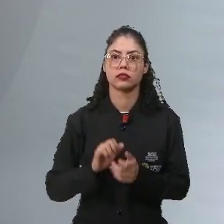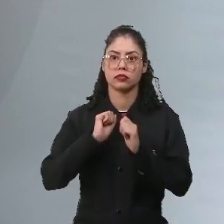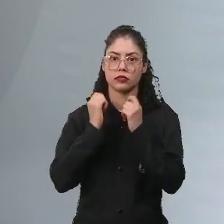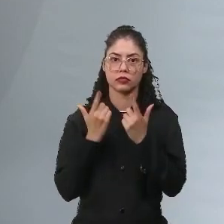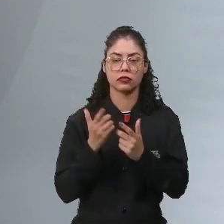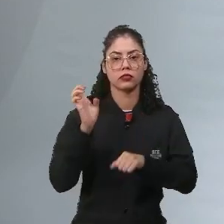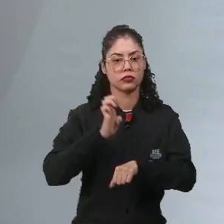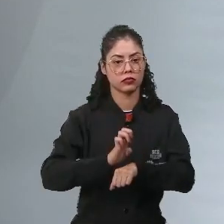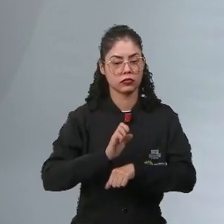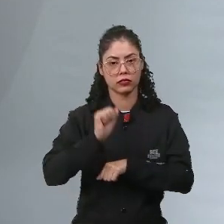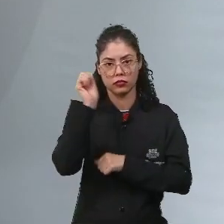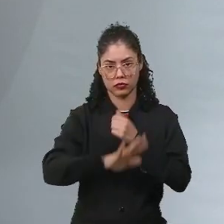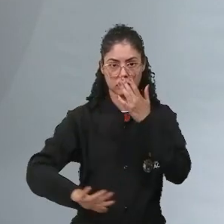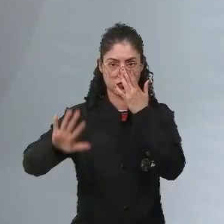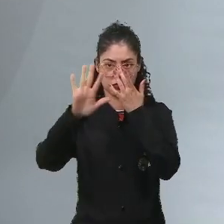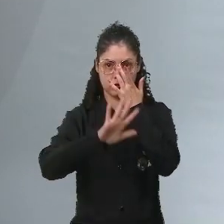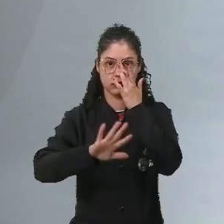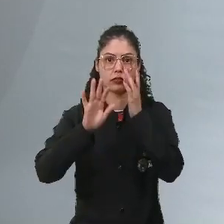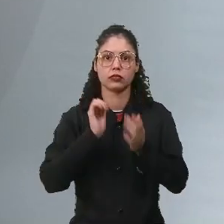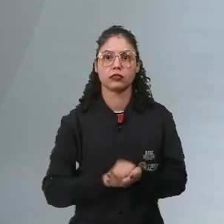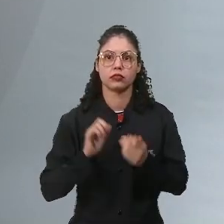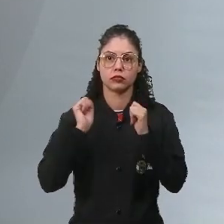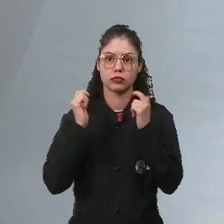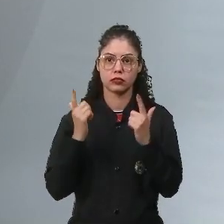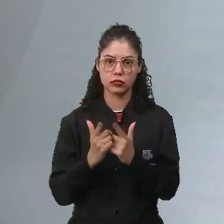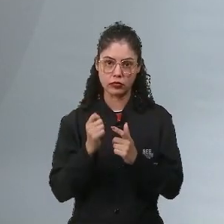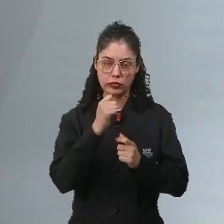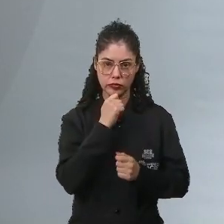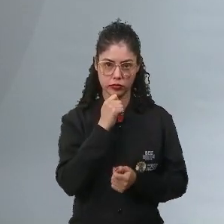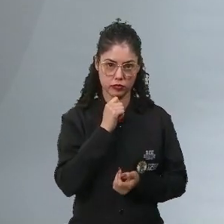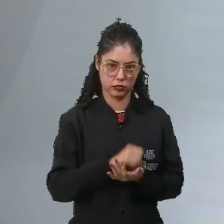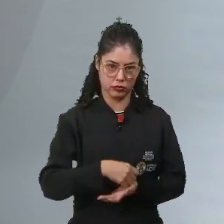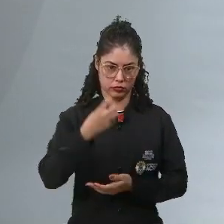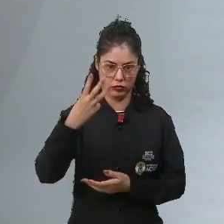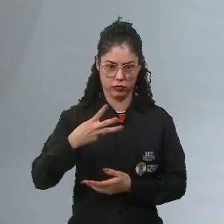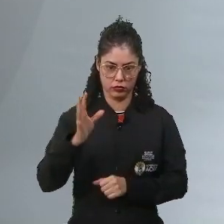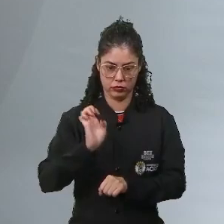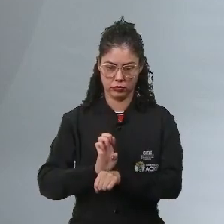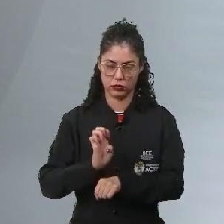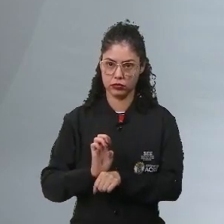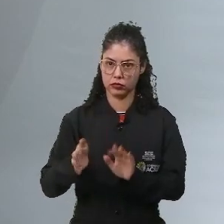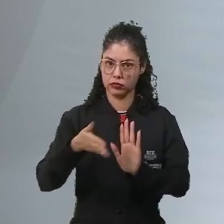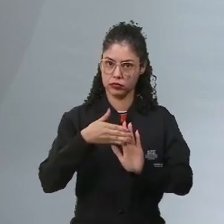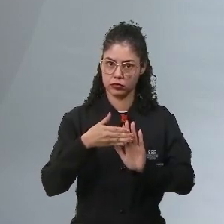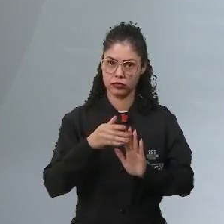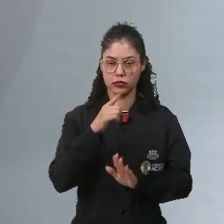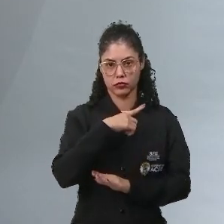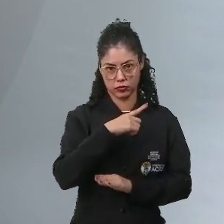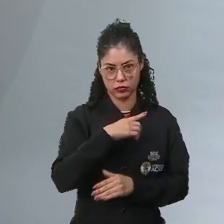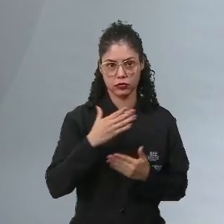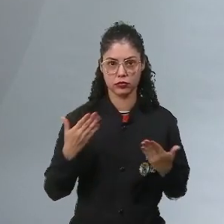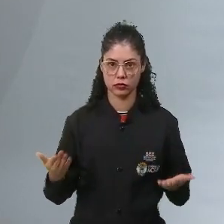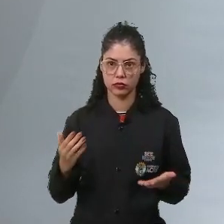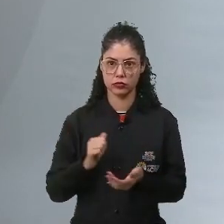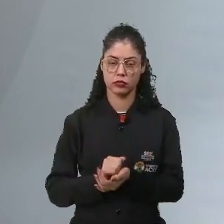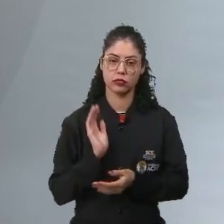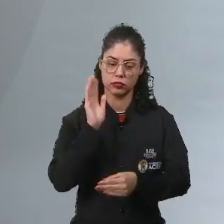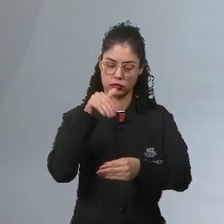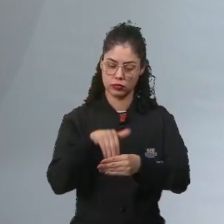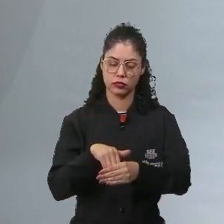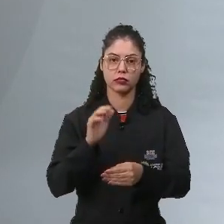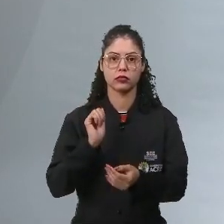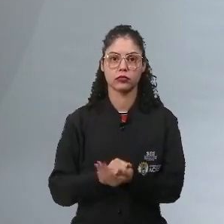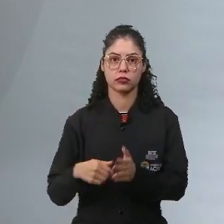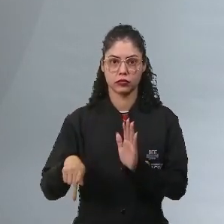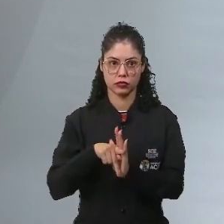dos Estados Gerais, na Assembleia Constituinte, o terceiro Estado propôs, então, que existe uma votação por cabeça, por